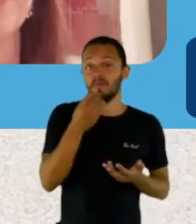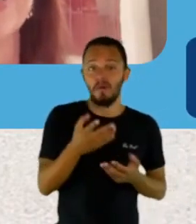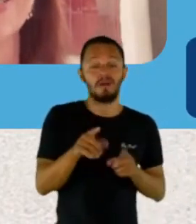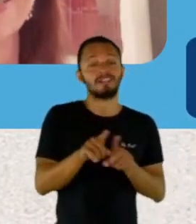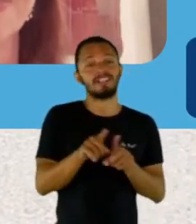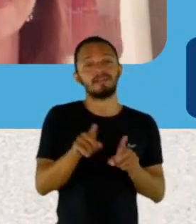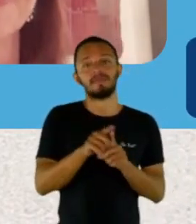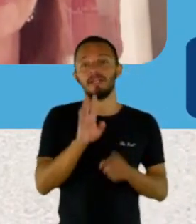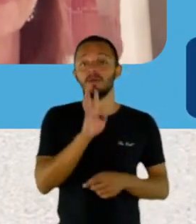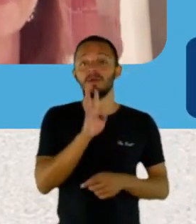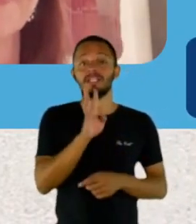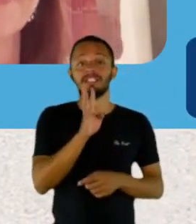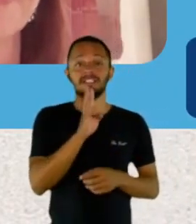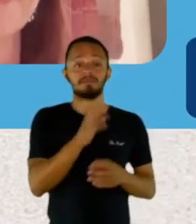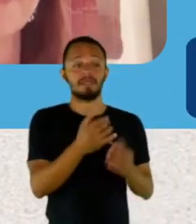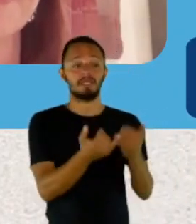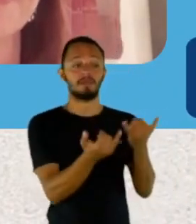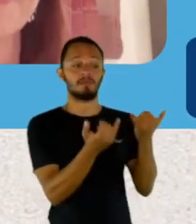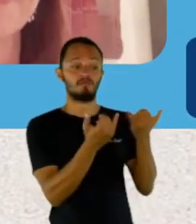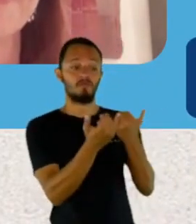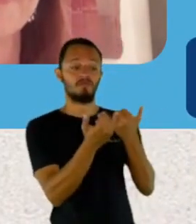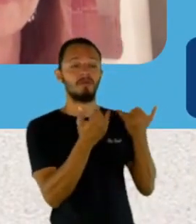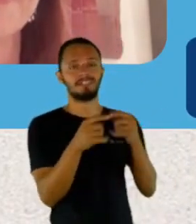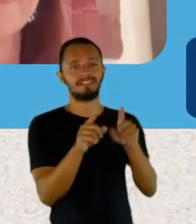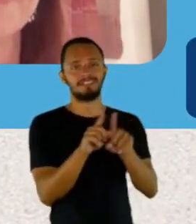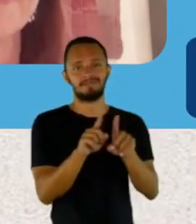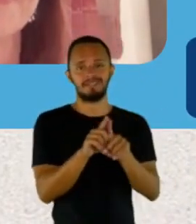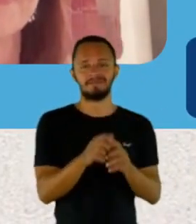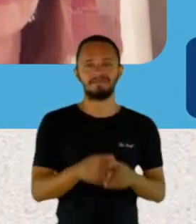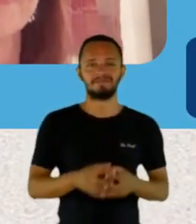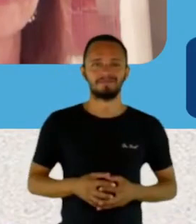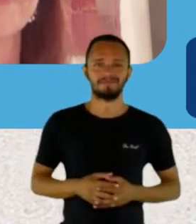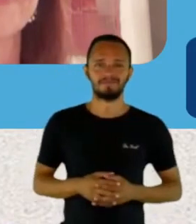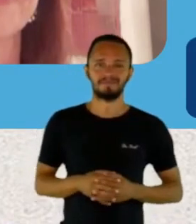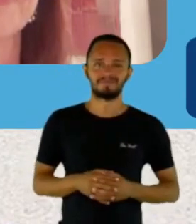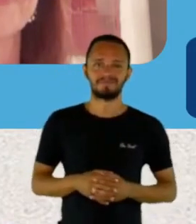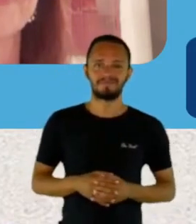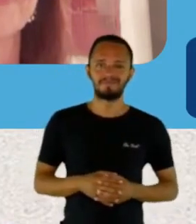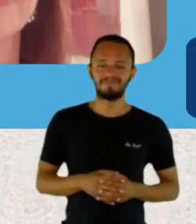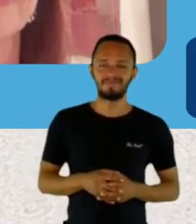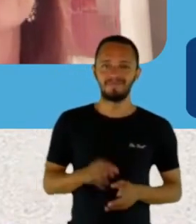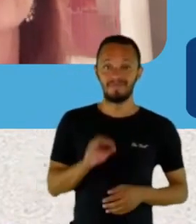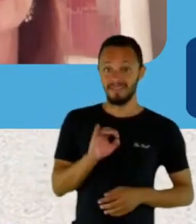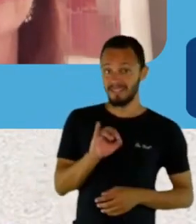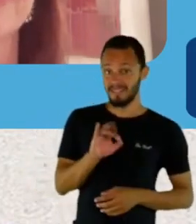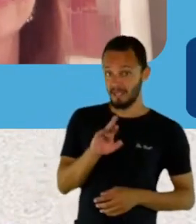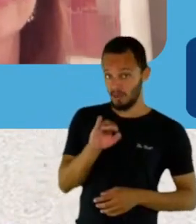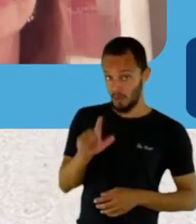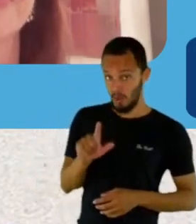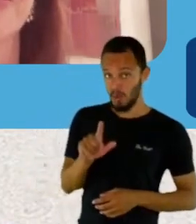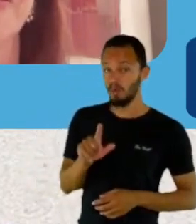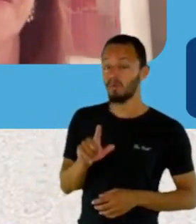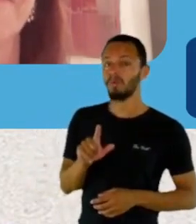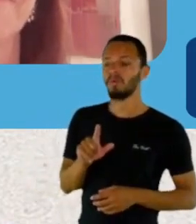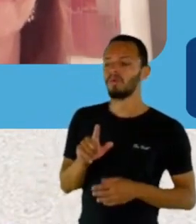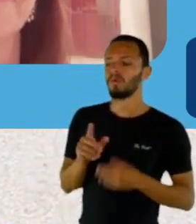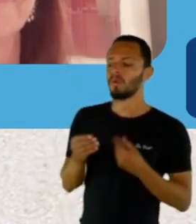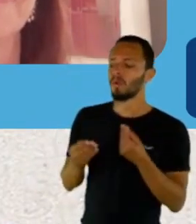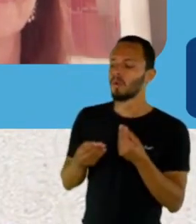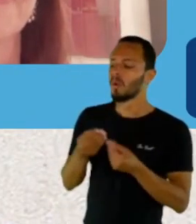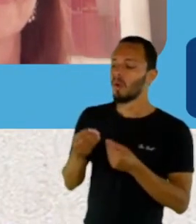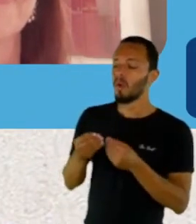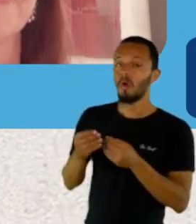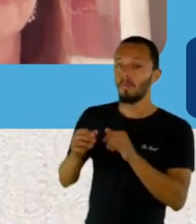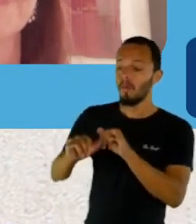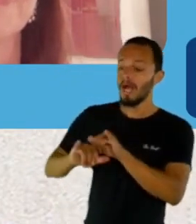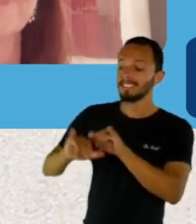conhecimento para a gente. Carol, e esse processo de lançamento para você encontrar editora,